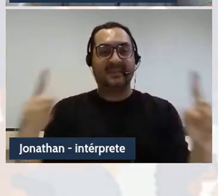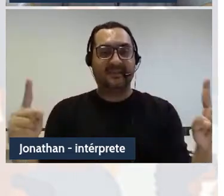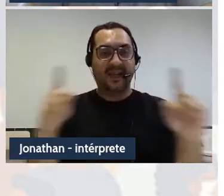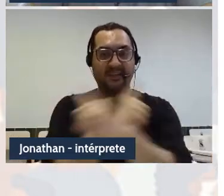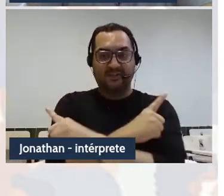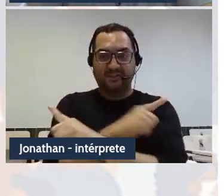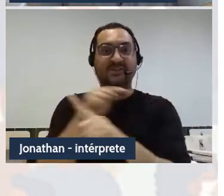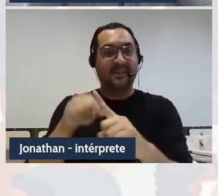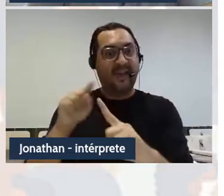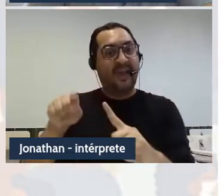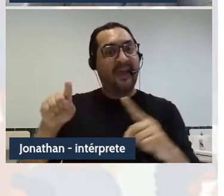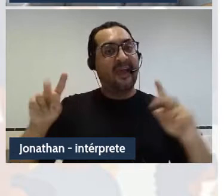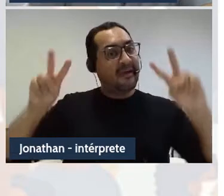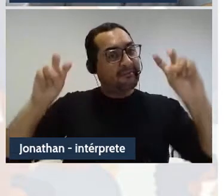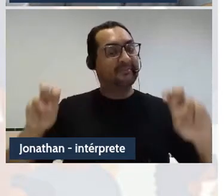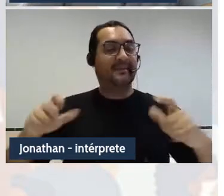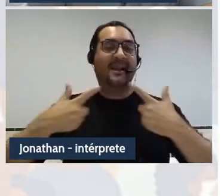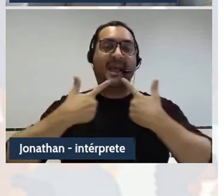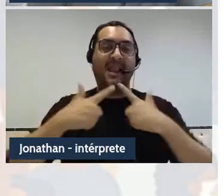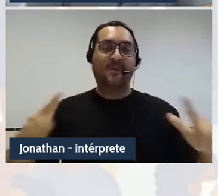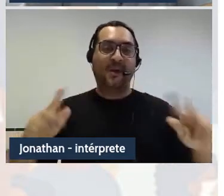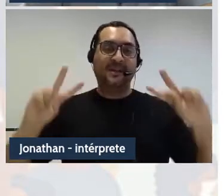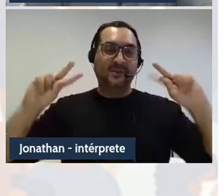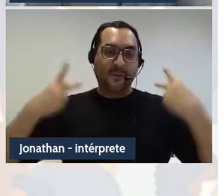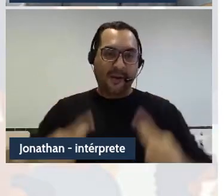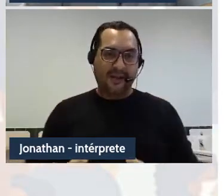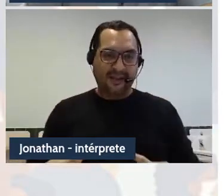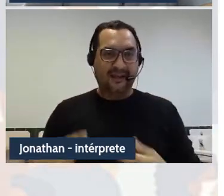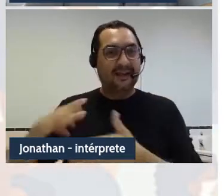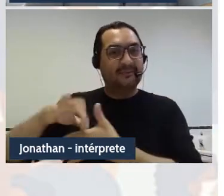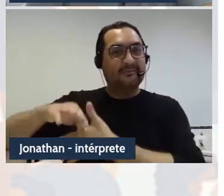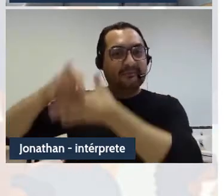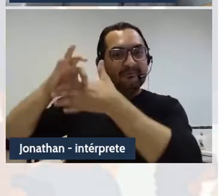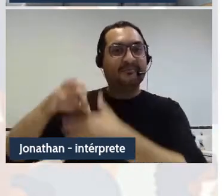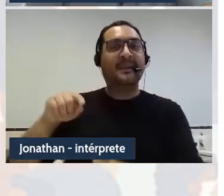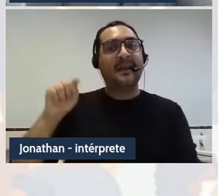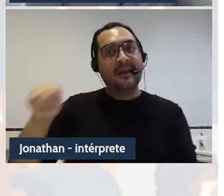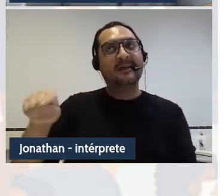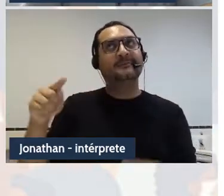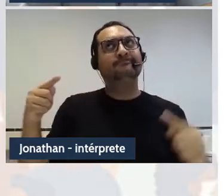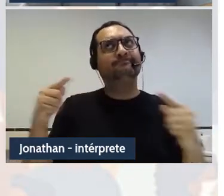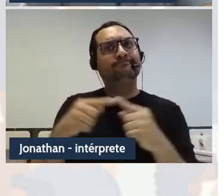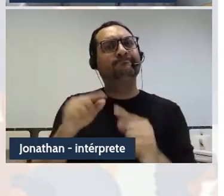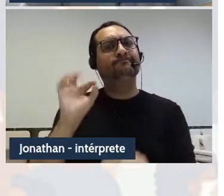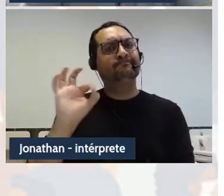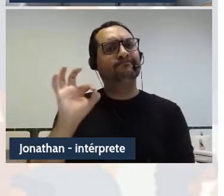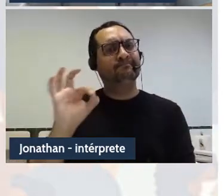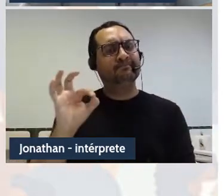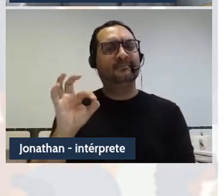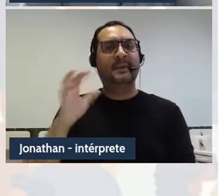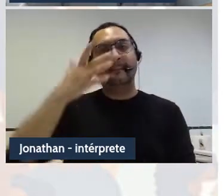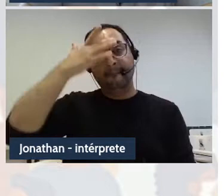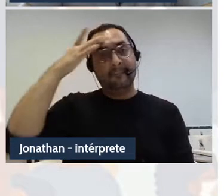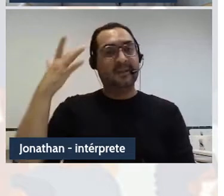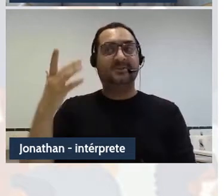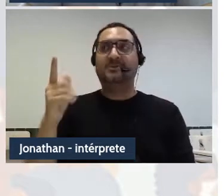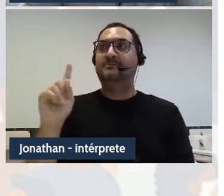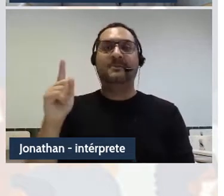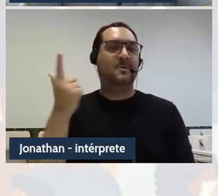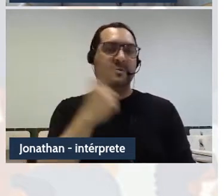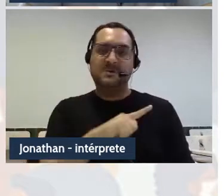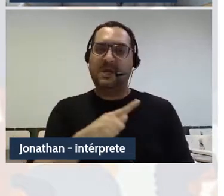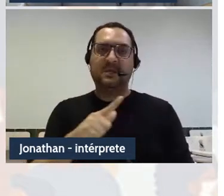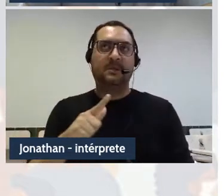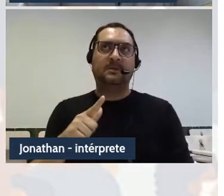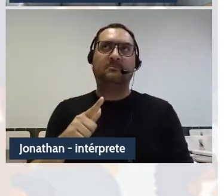humana. Seguir uma conduta que não é uma resposta e esperar do destinatário apenas um comportamento e não um diálogo